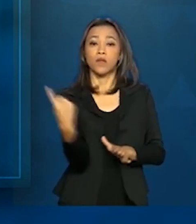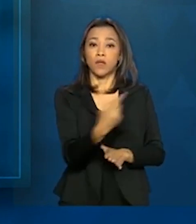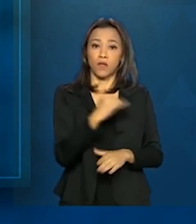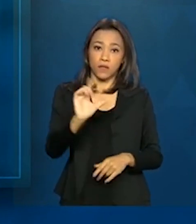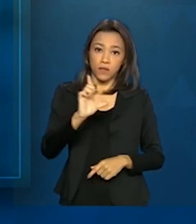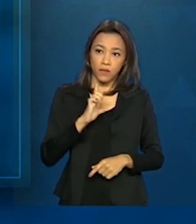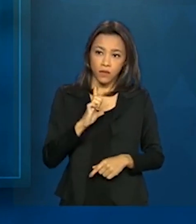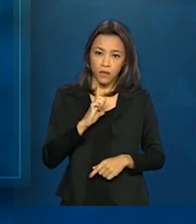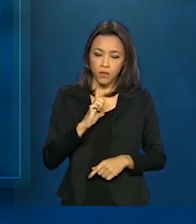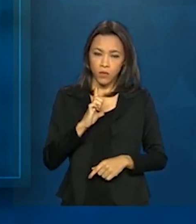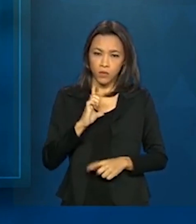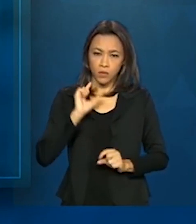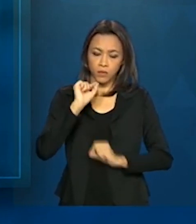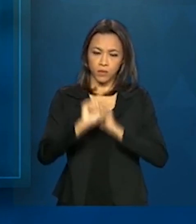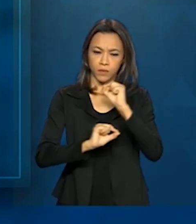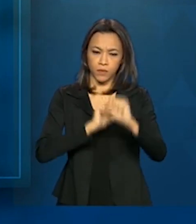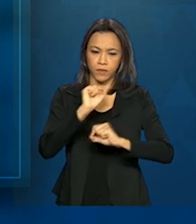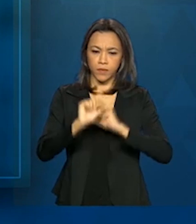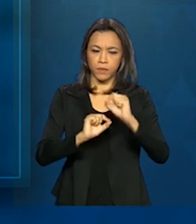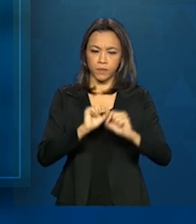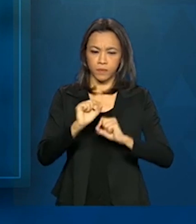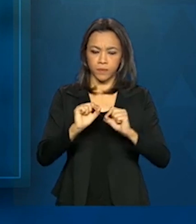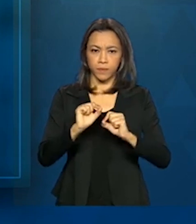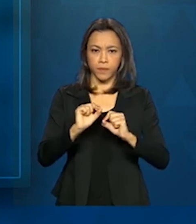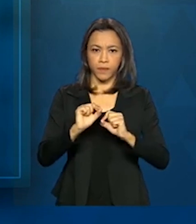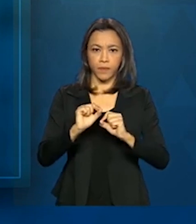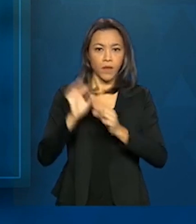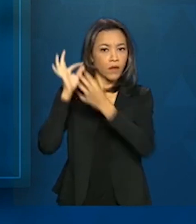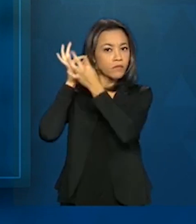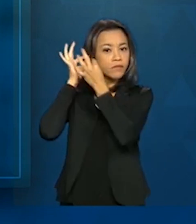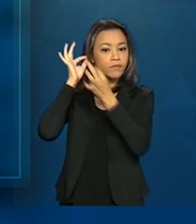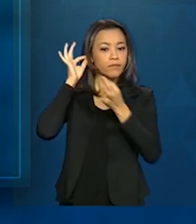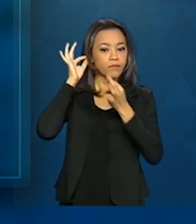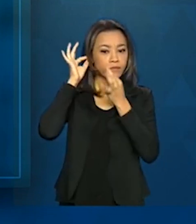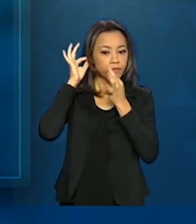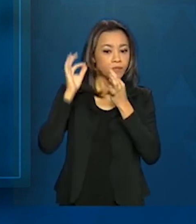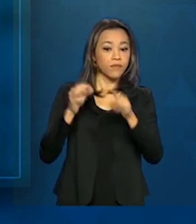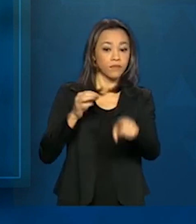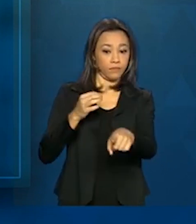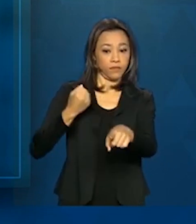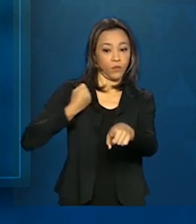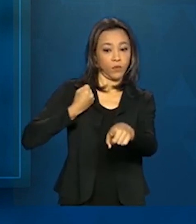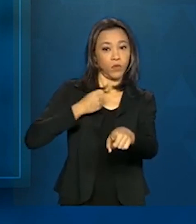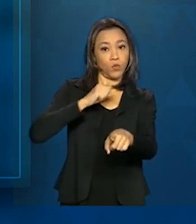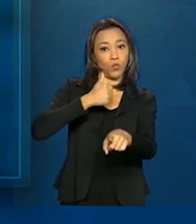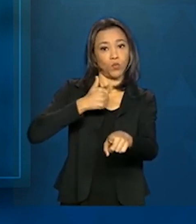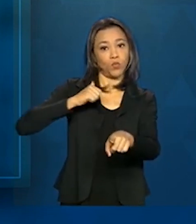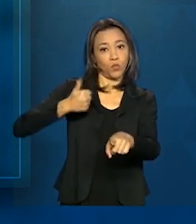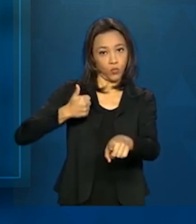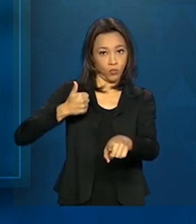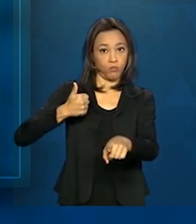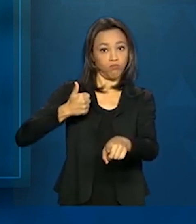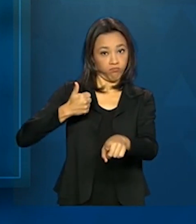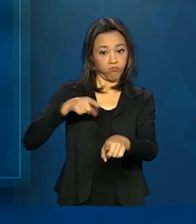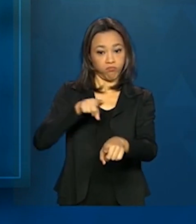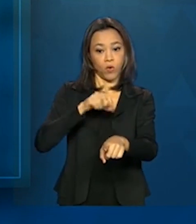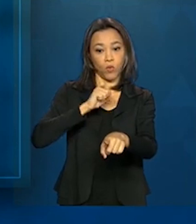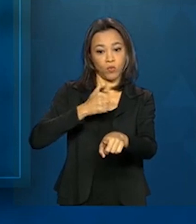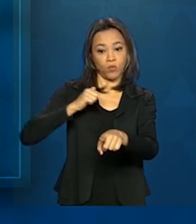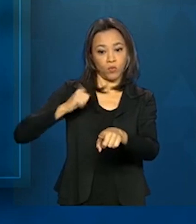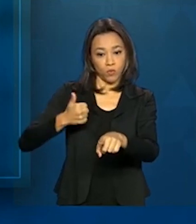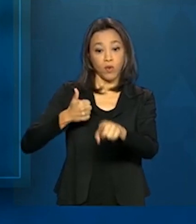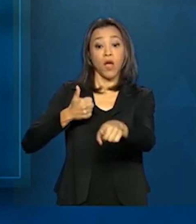a central do 111-111, que as pessoas também podem utilizar